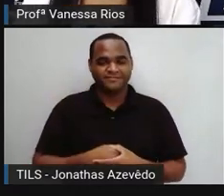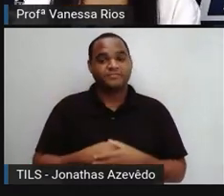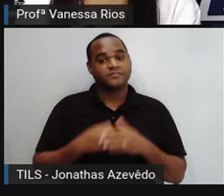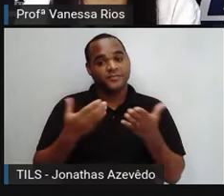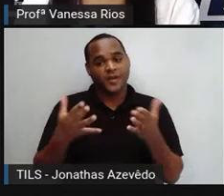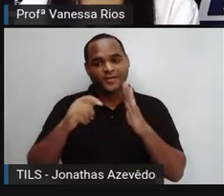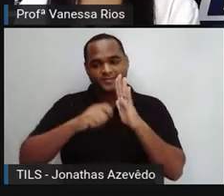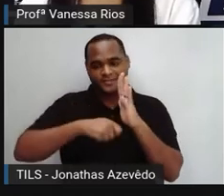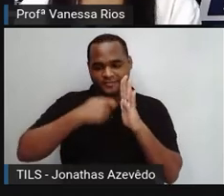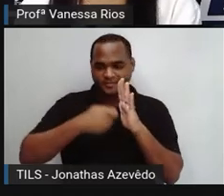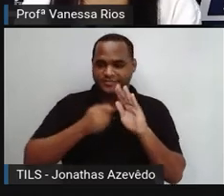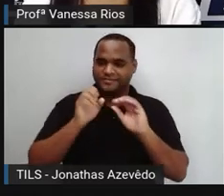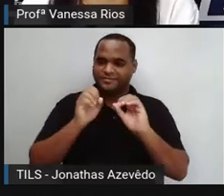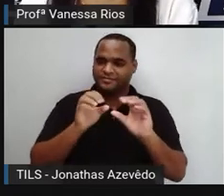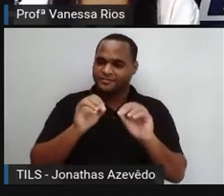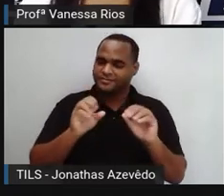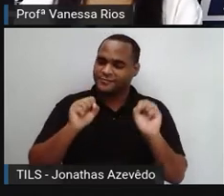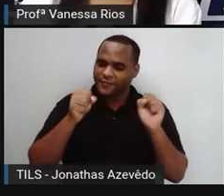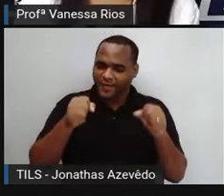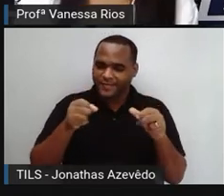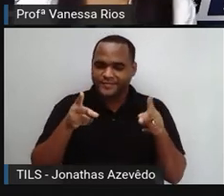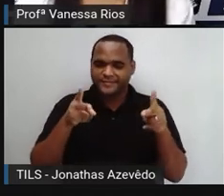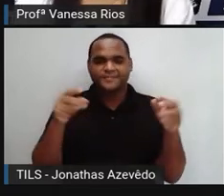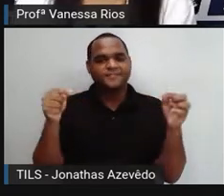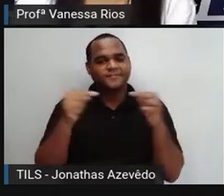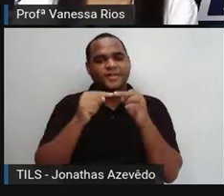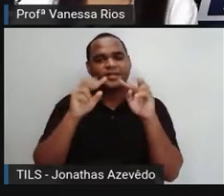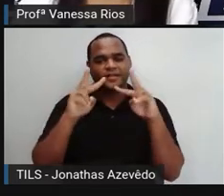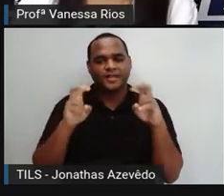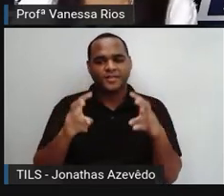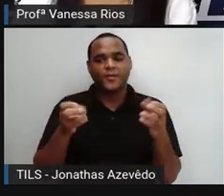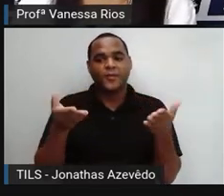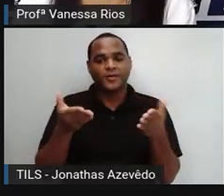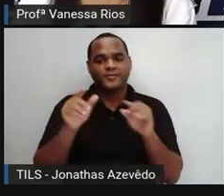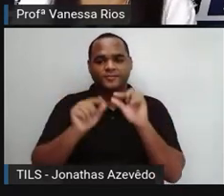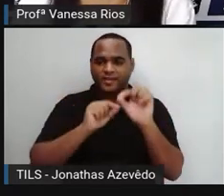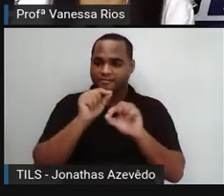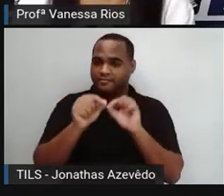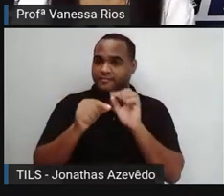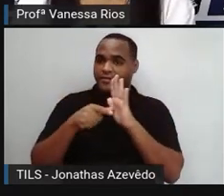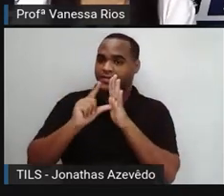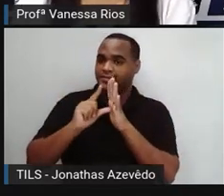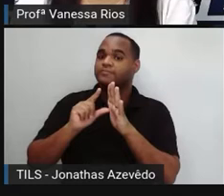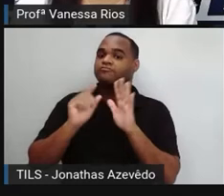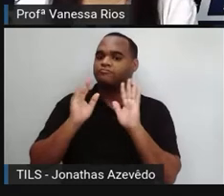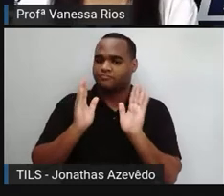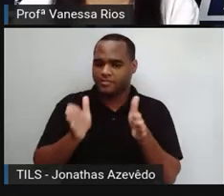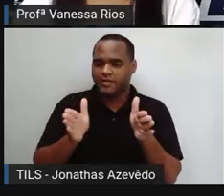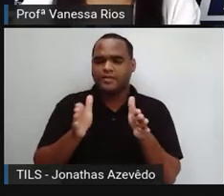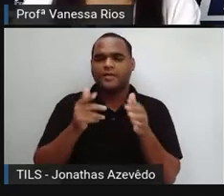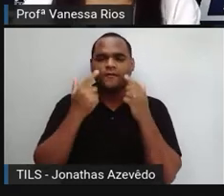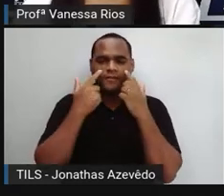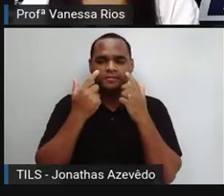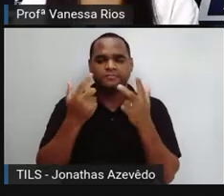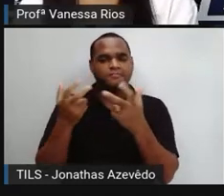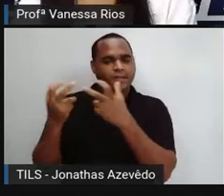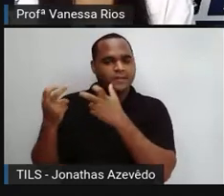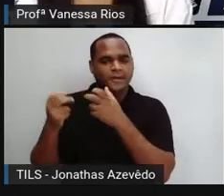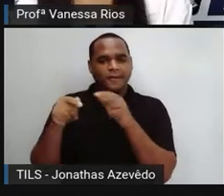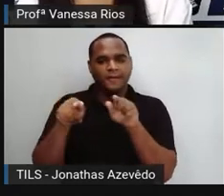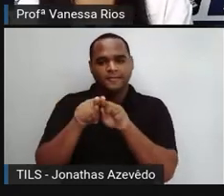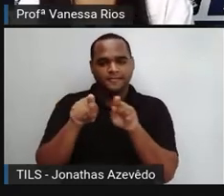videoaula dá continuidade ao assunto que a gente assistiu na videoaula anterior. Então, observando aí a